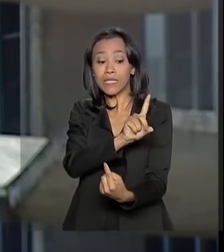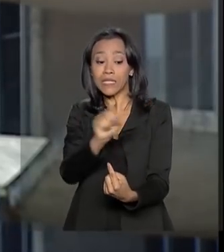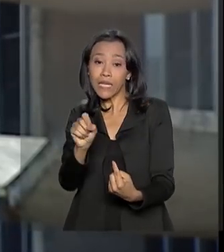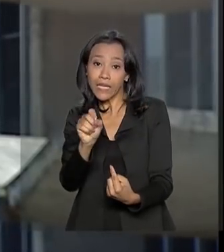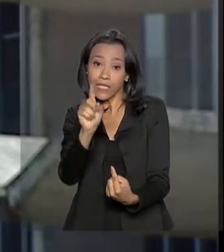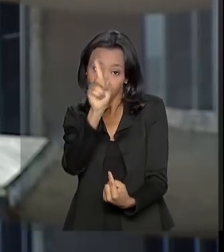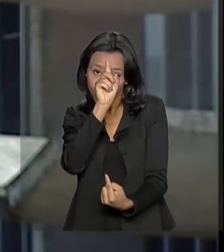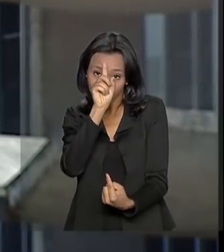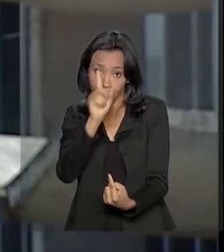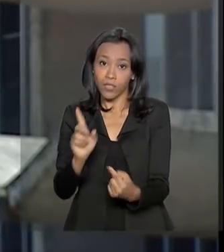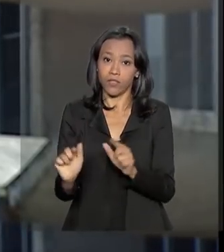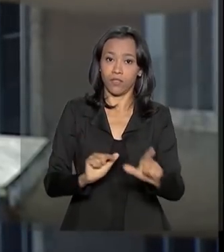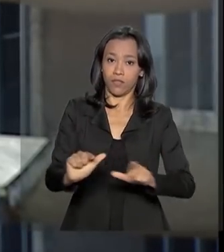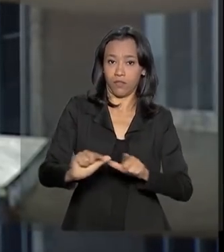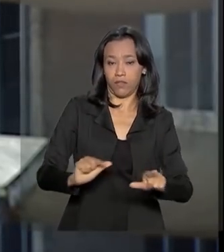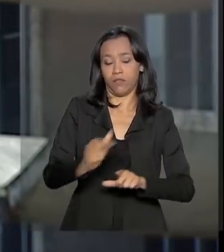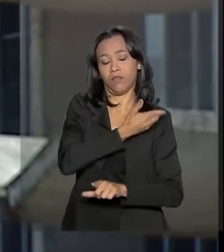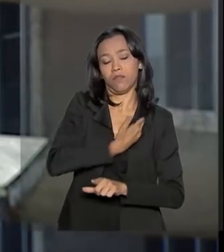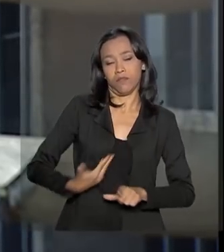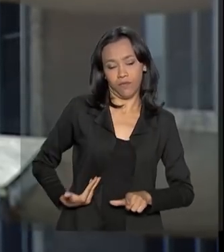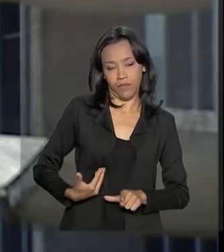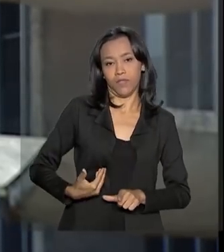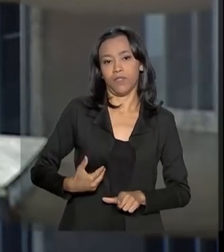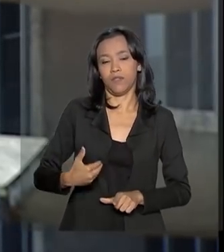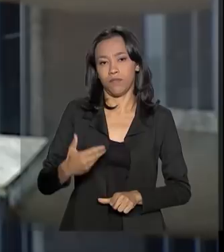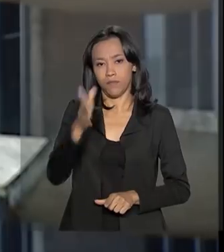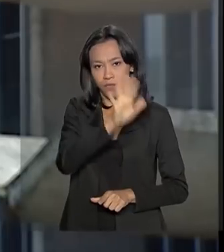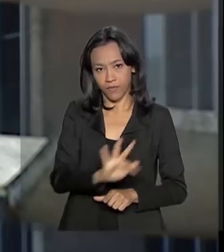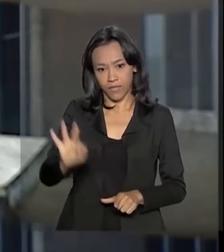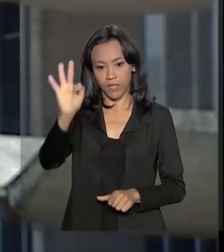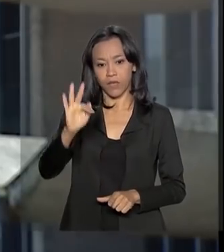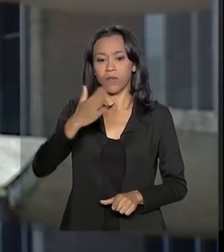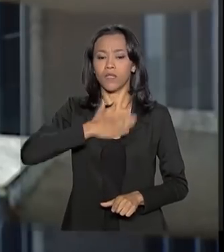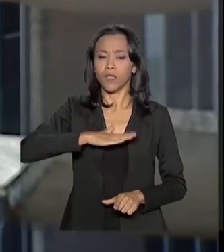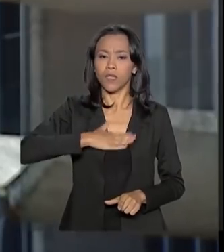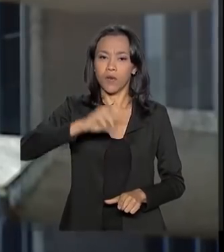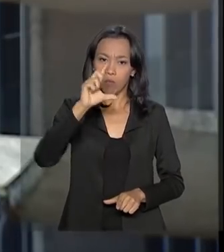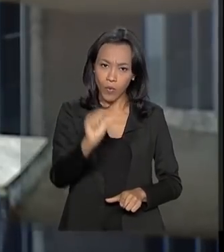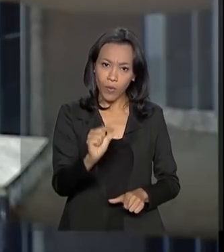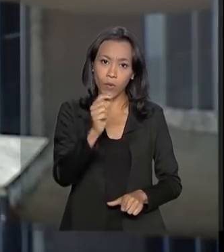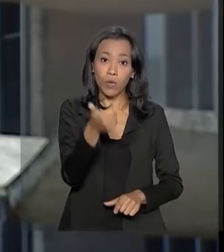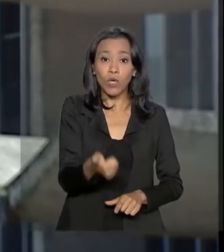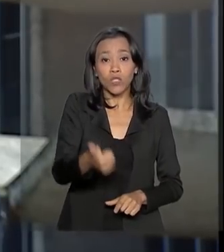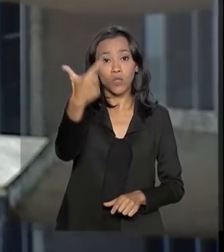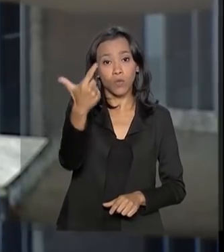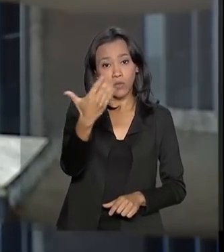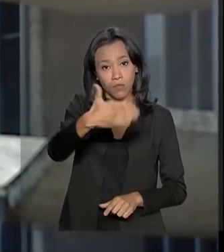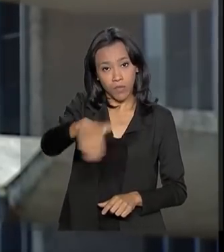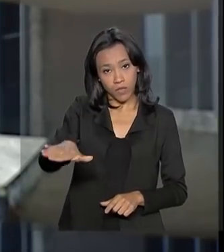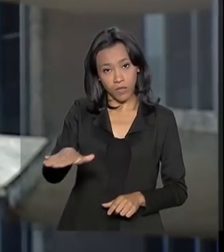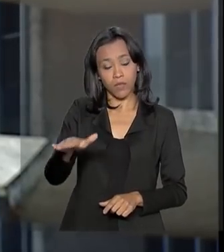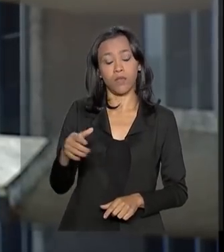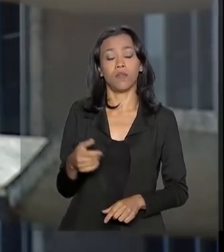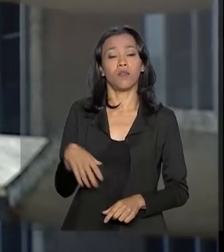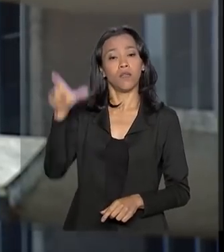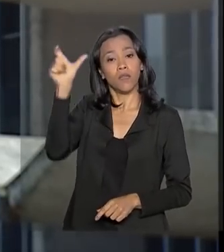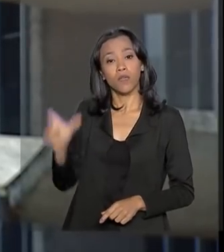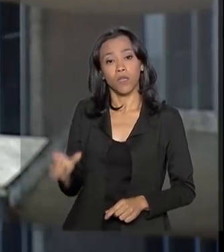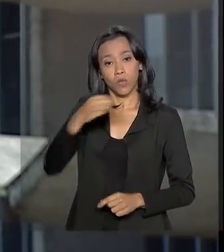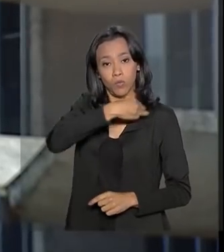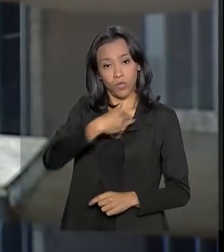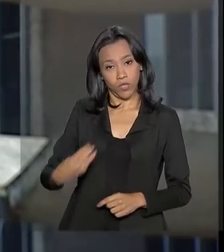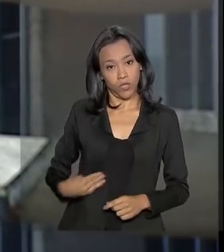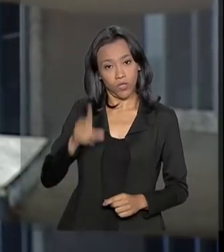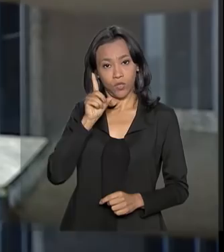de trabalho do governo federal. Daqui a pouco, ao meio-dia e meia, o ministro Sérgio Moro